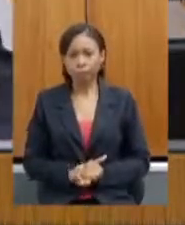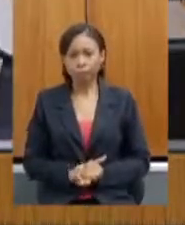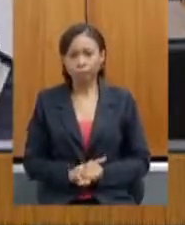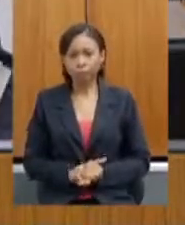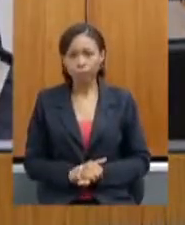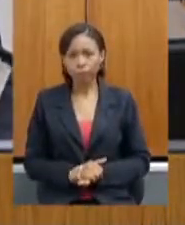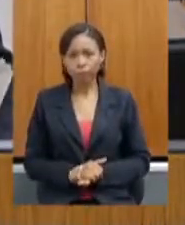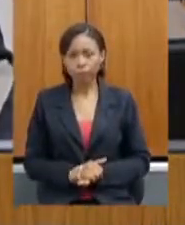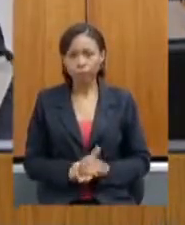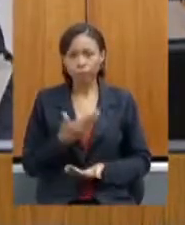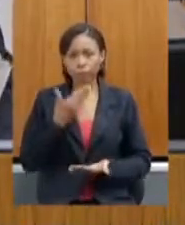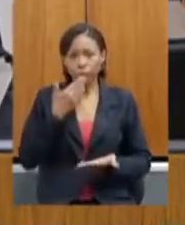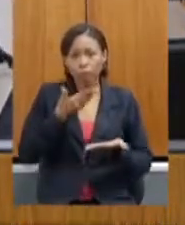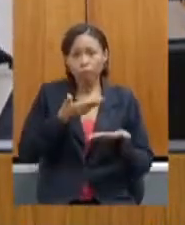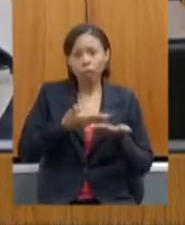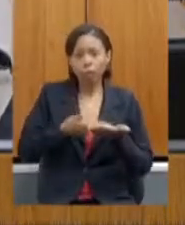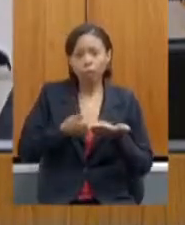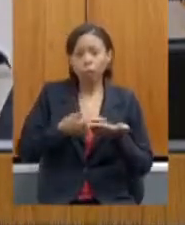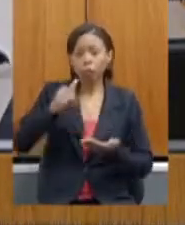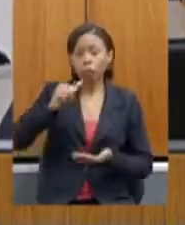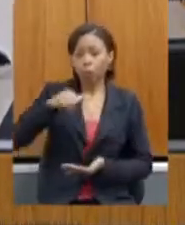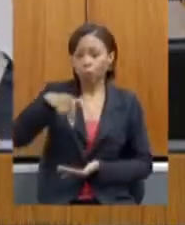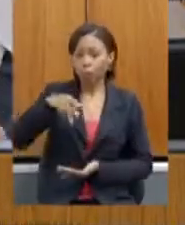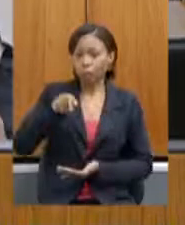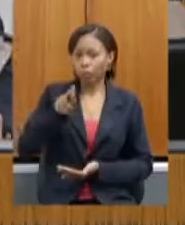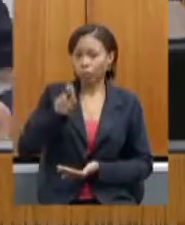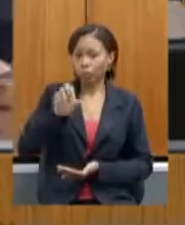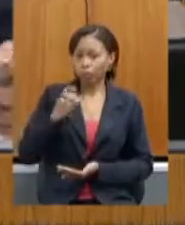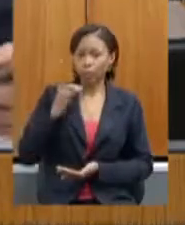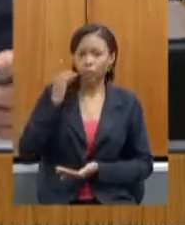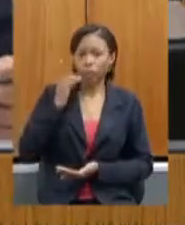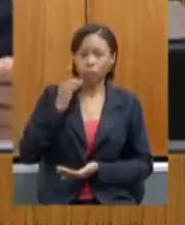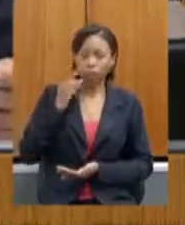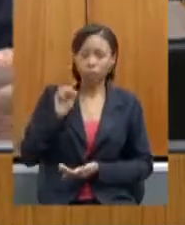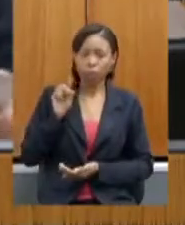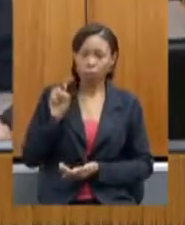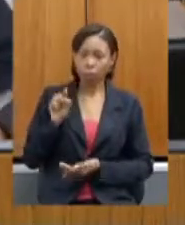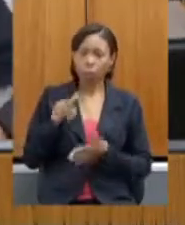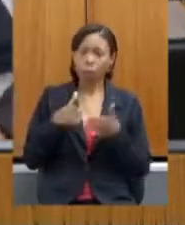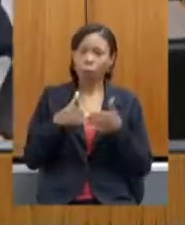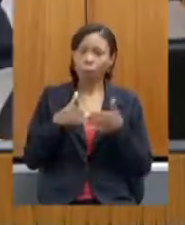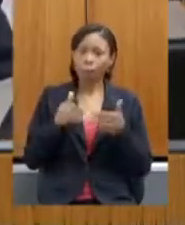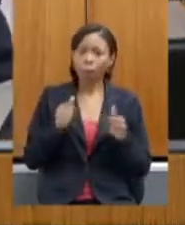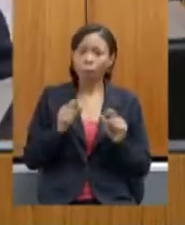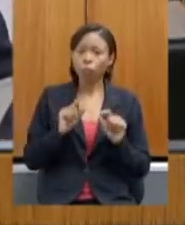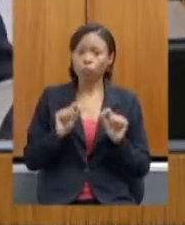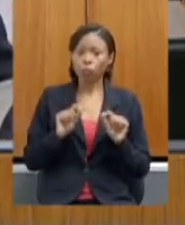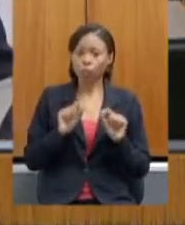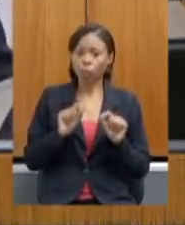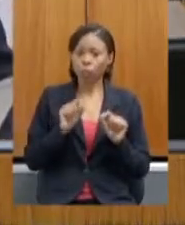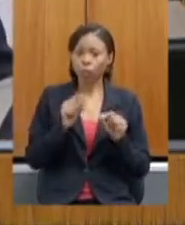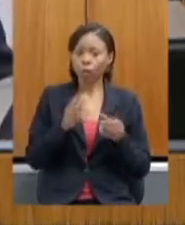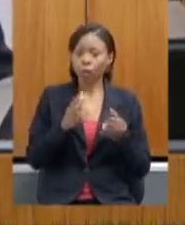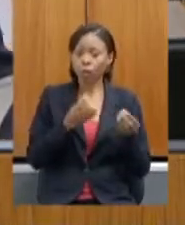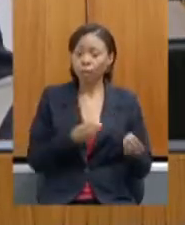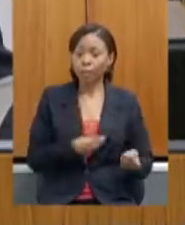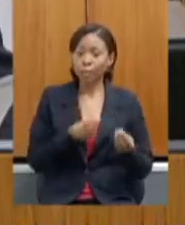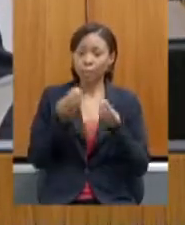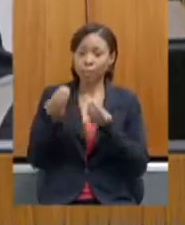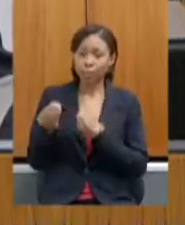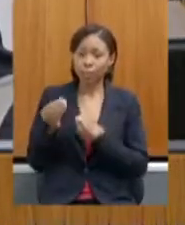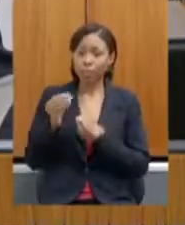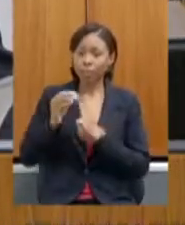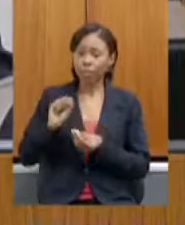requerimento deputado André Quintão que o deputado requer seja encaminhado a CEAPA pedido de